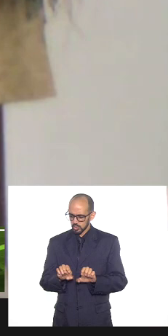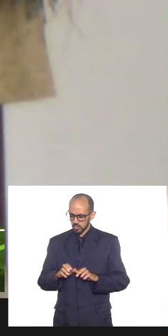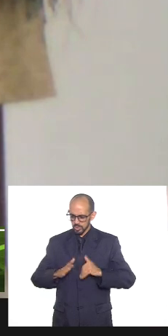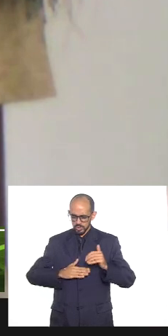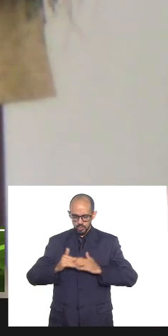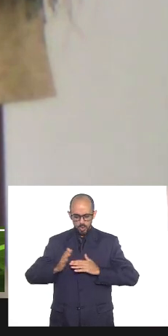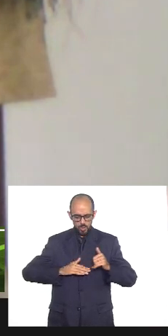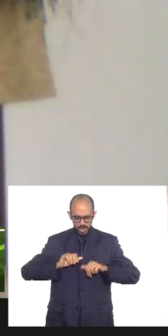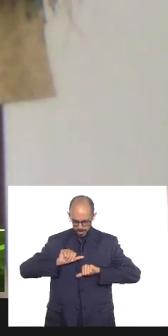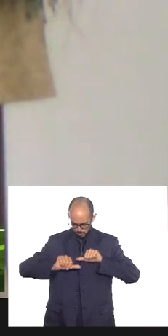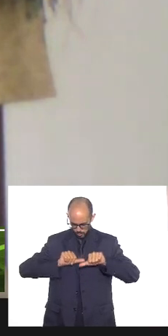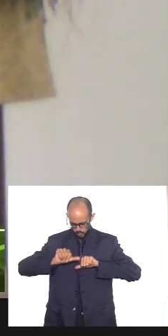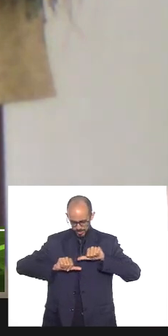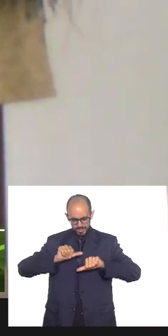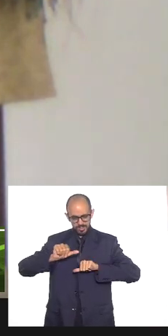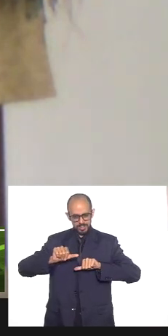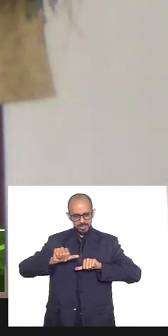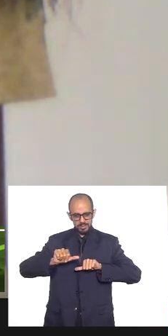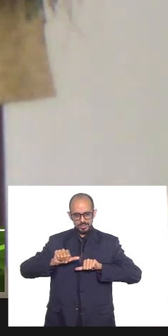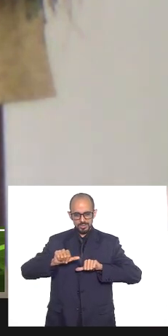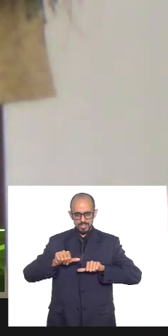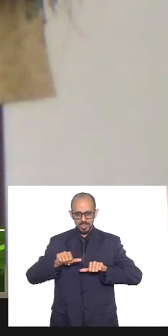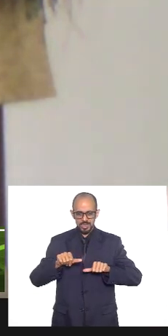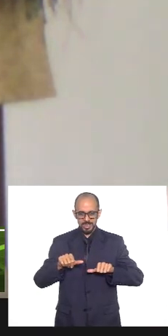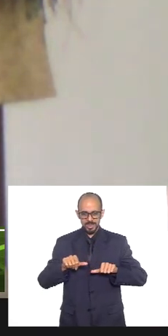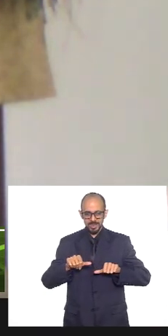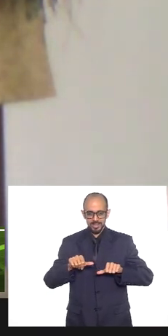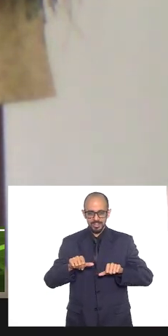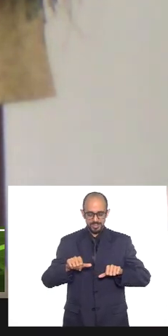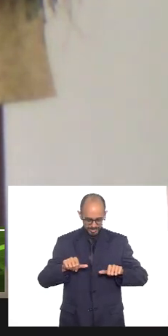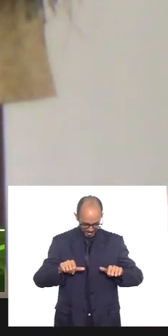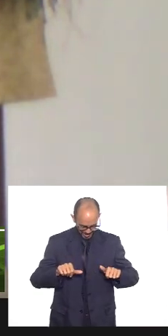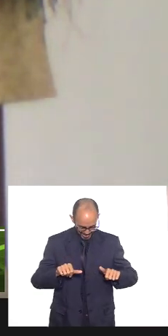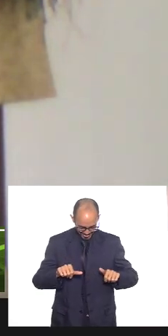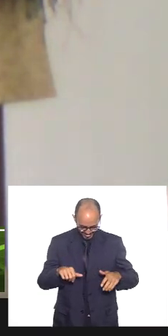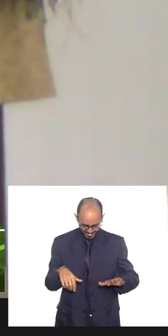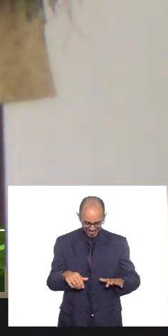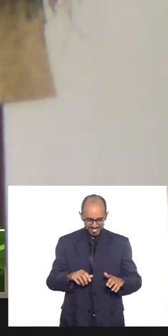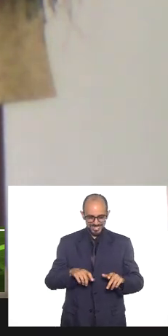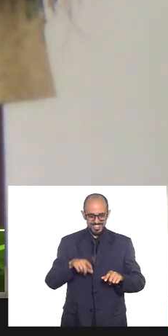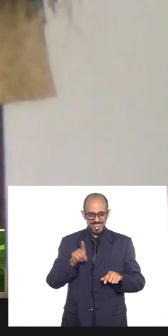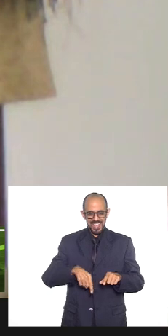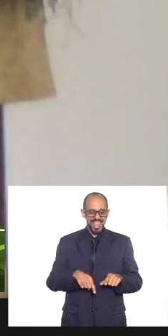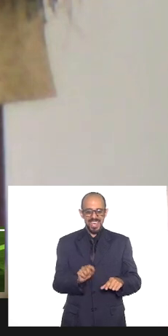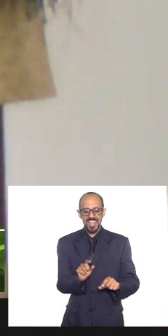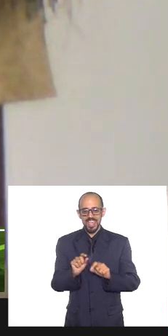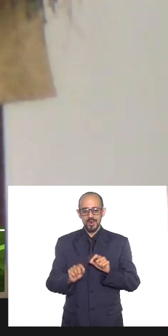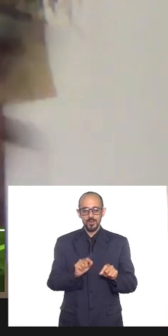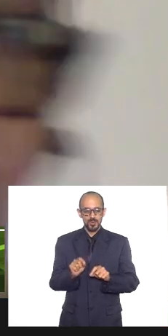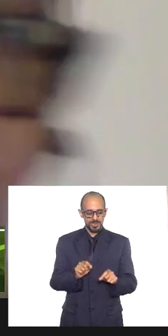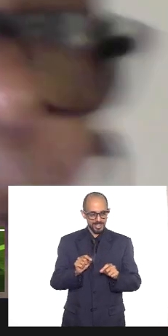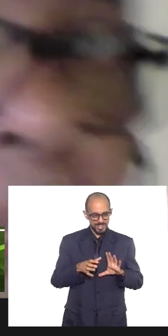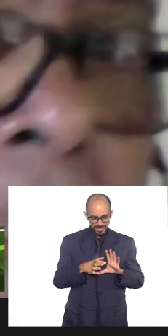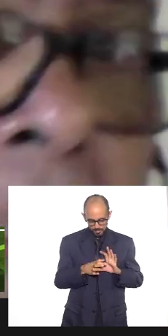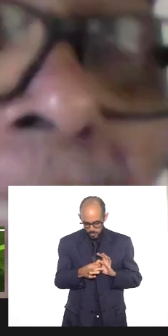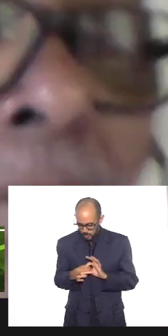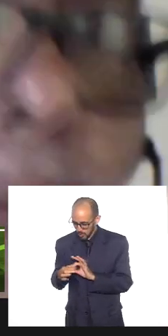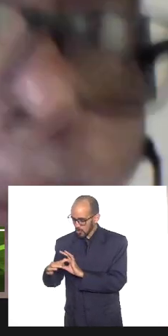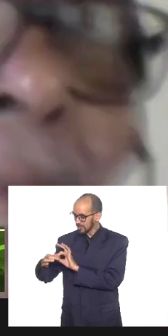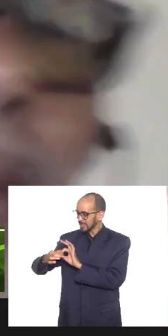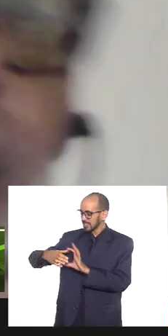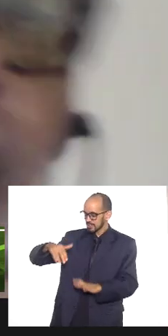mudança se não tivesse essas essas dimensões ou esse